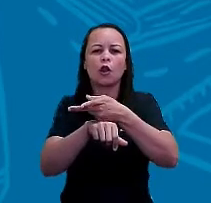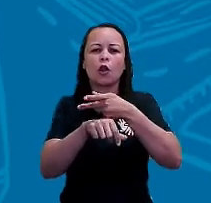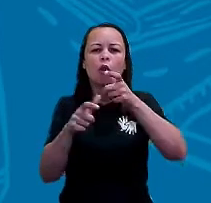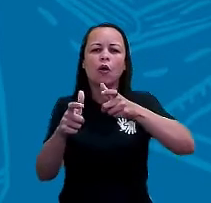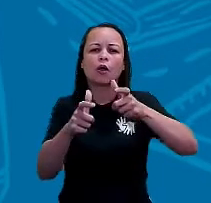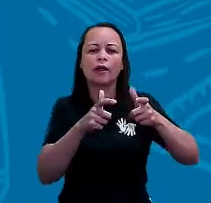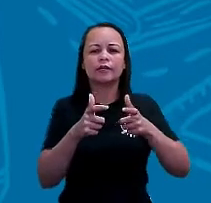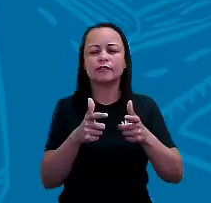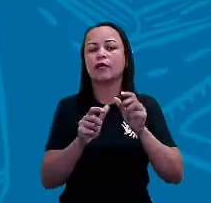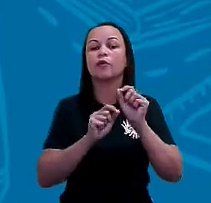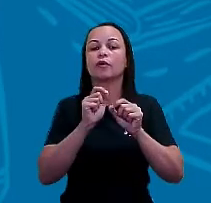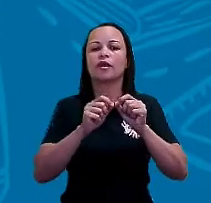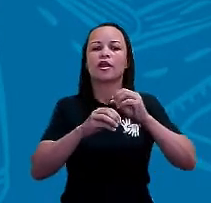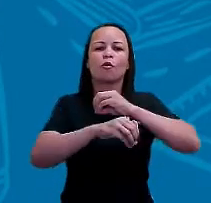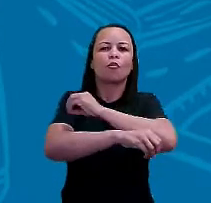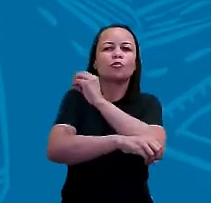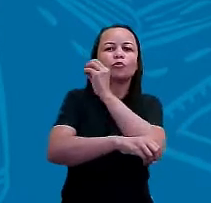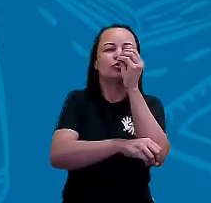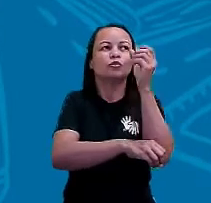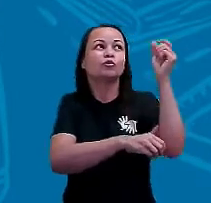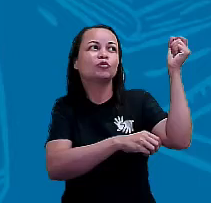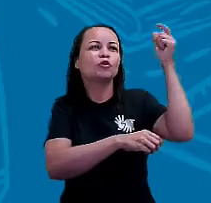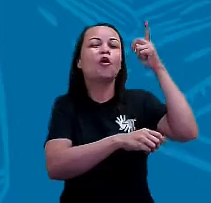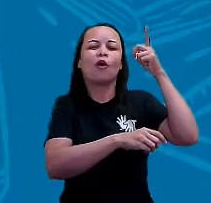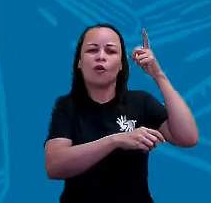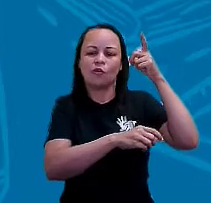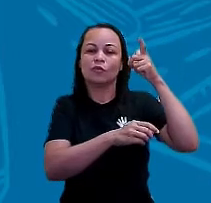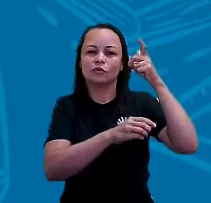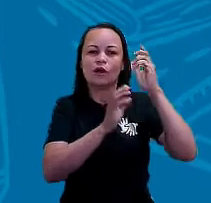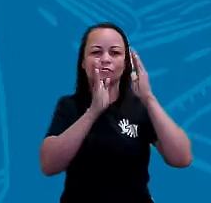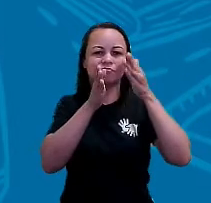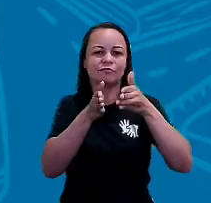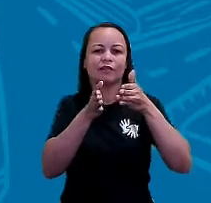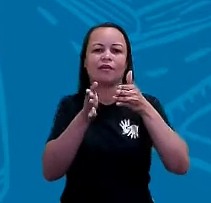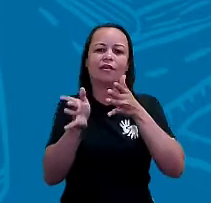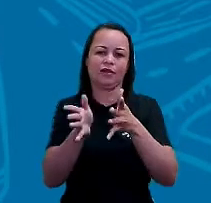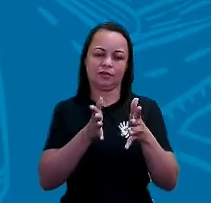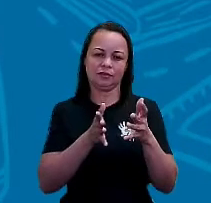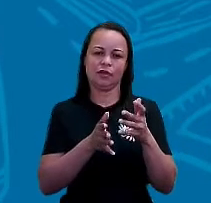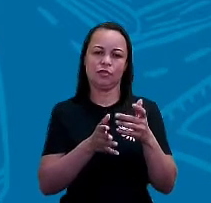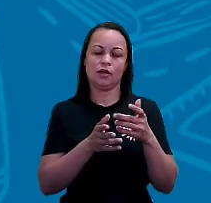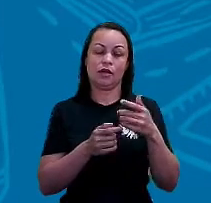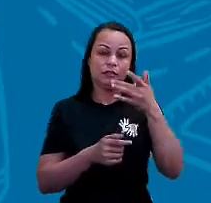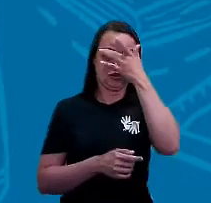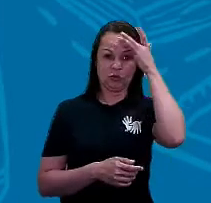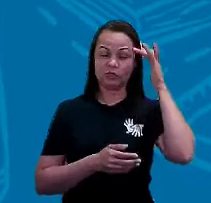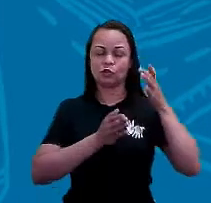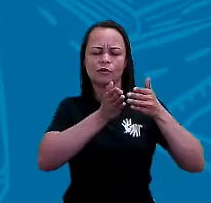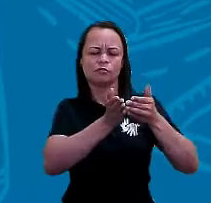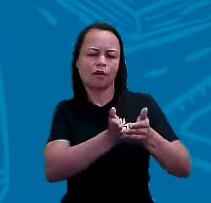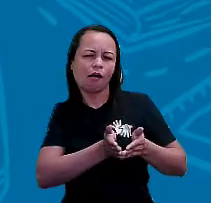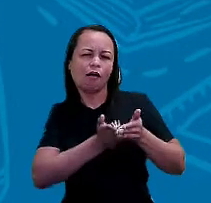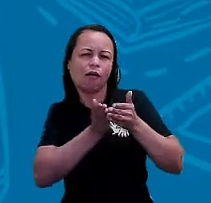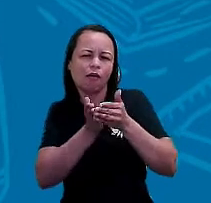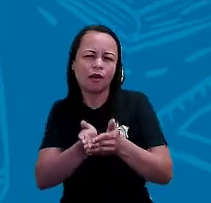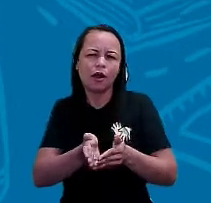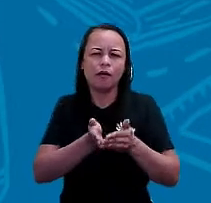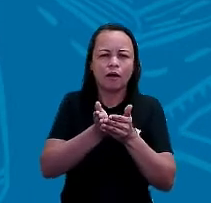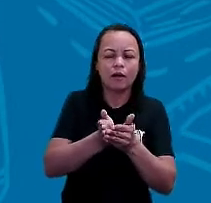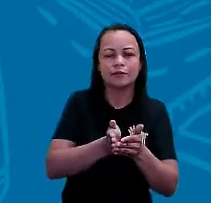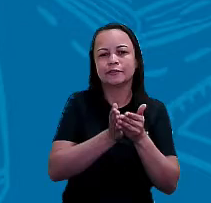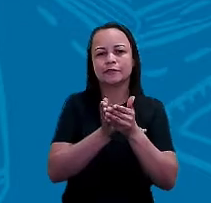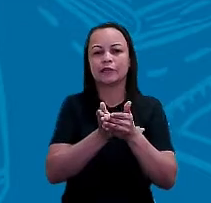pela direção do sol, né? Esses navegadores, essas pessoas que navegavam, né? Eles se